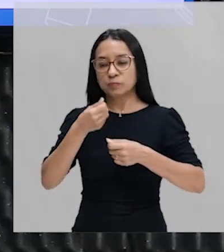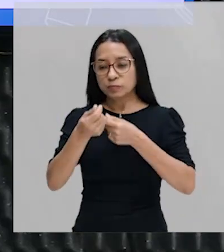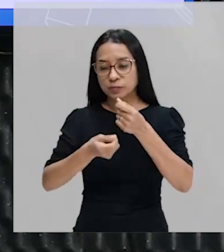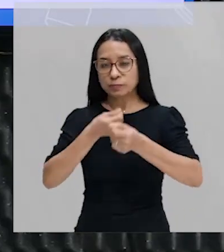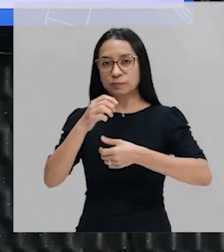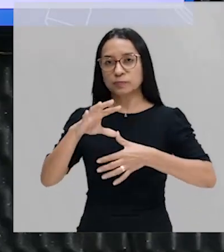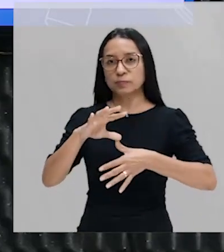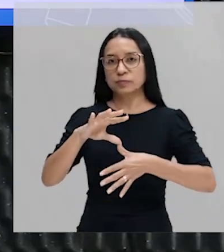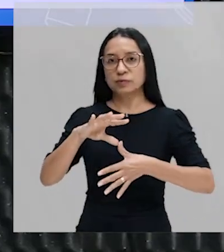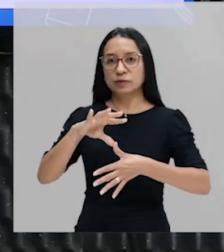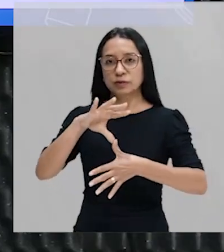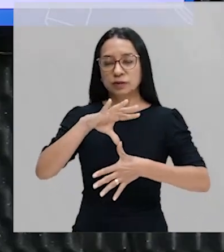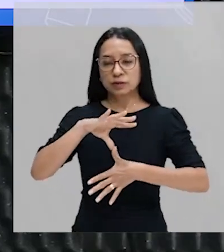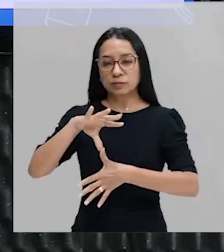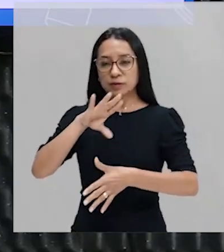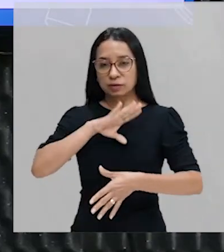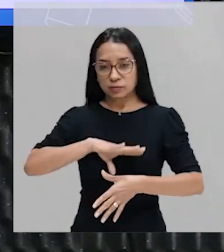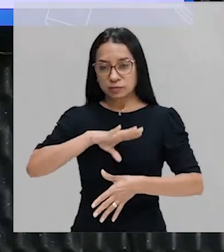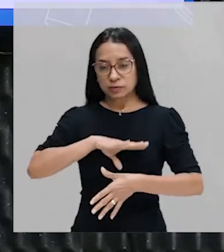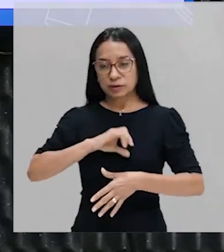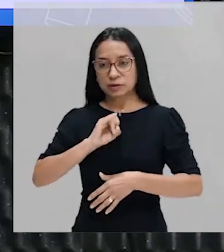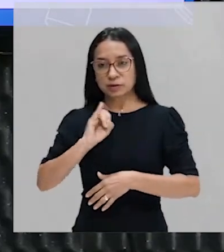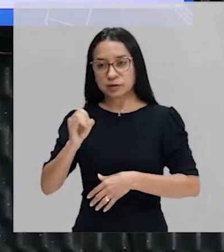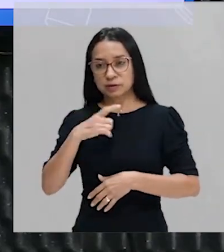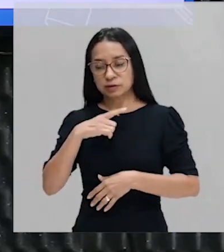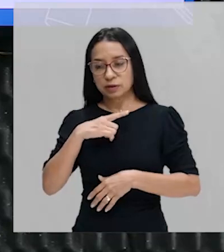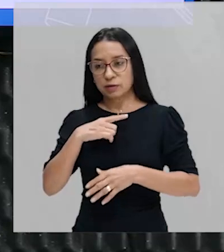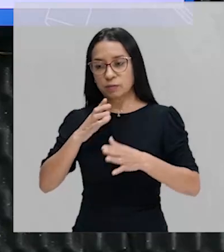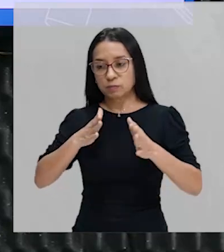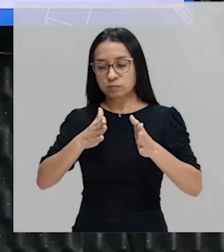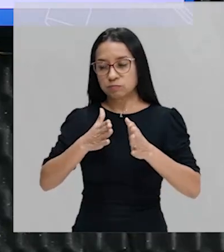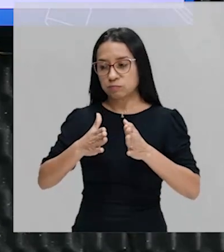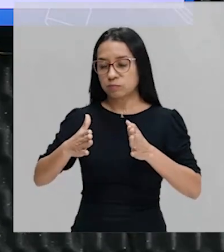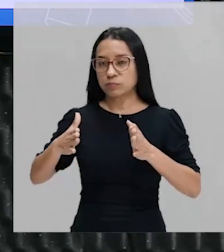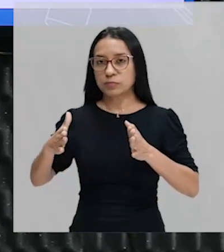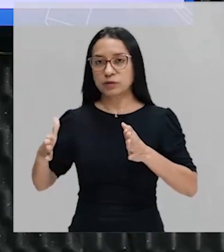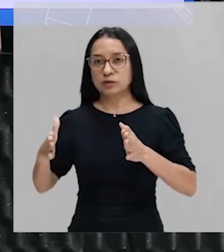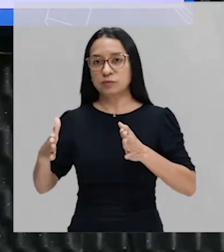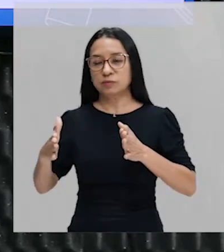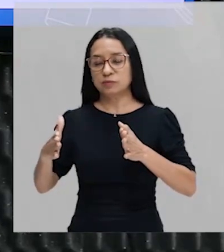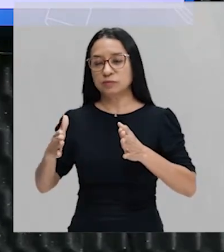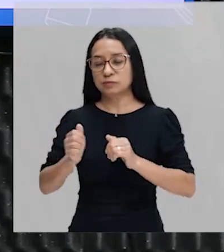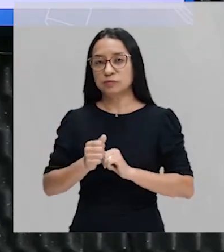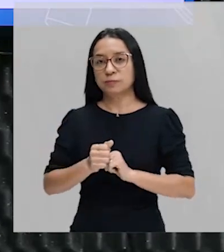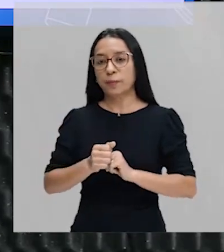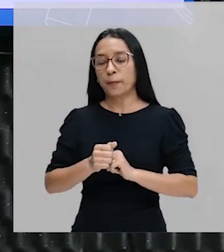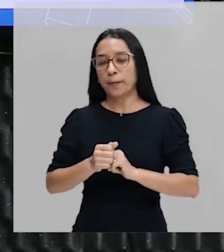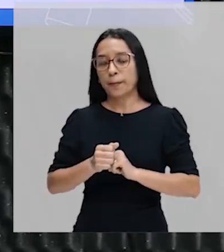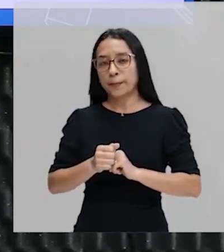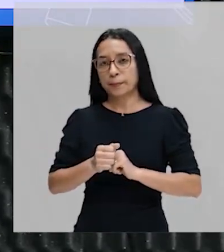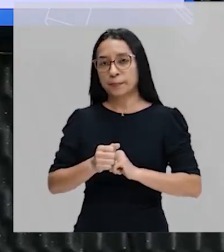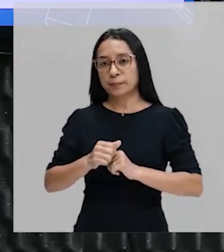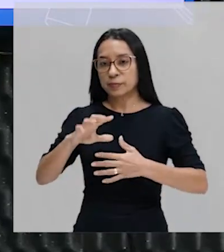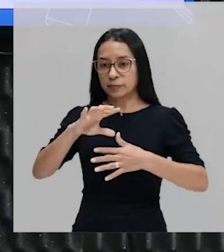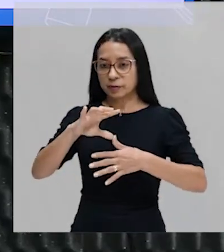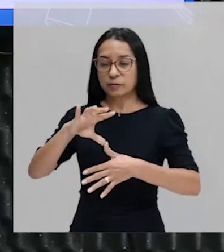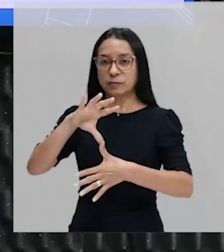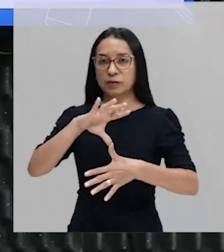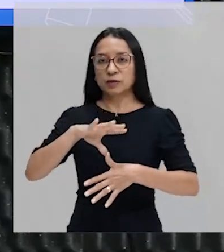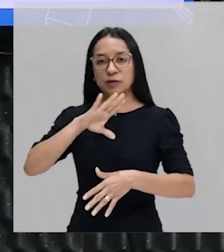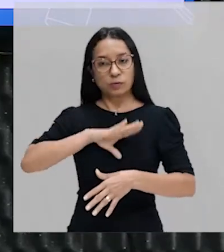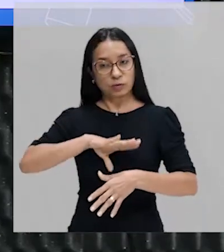Se nós formos levar em consideração o período dessa América Portuguesa, que é o período colonial,